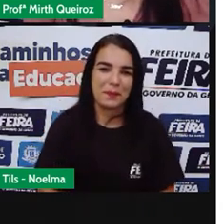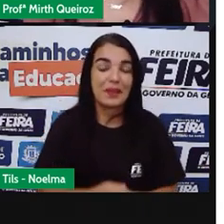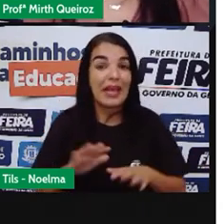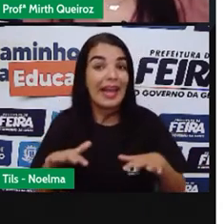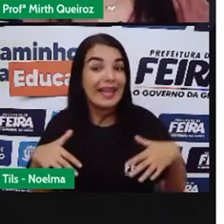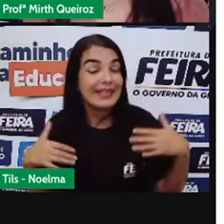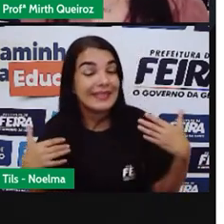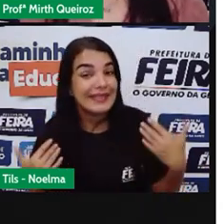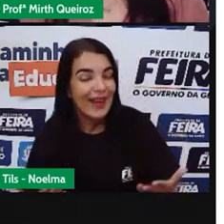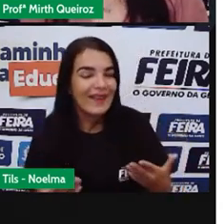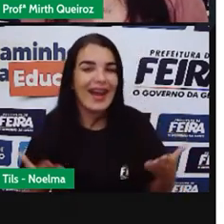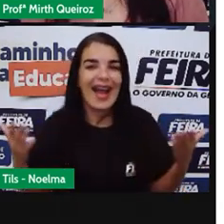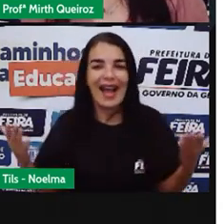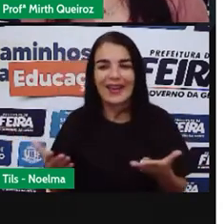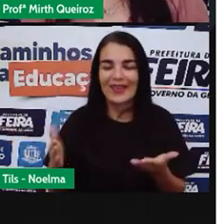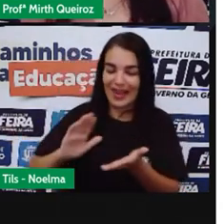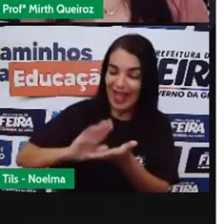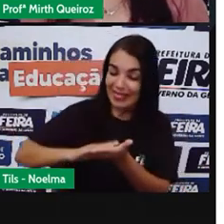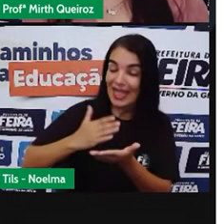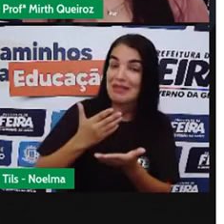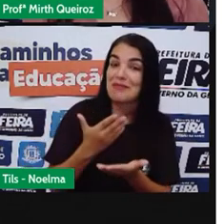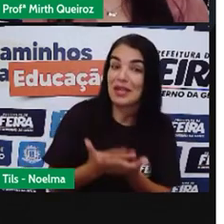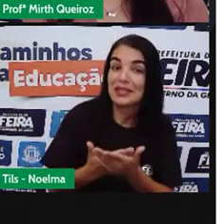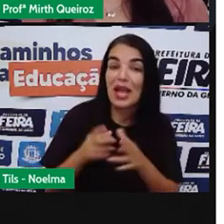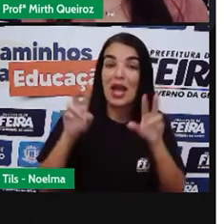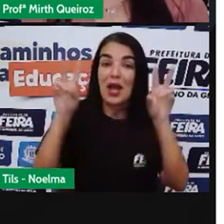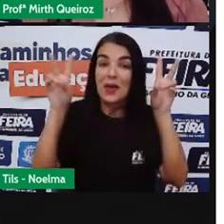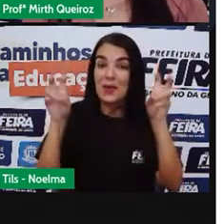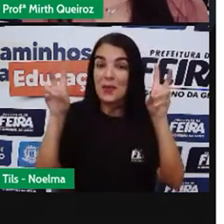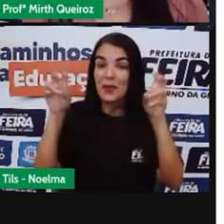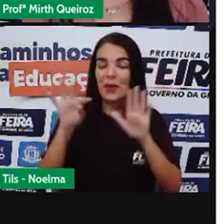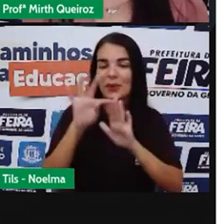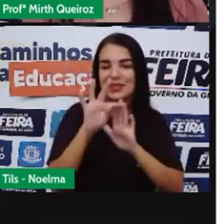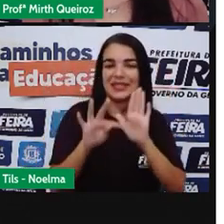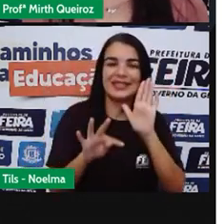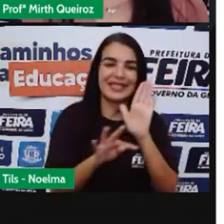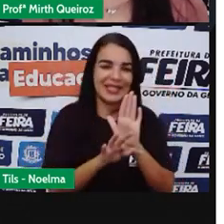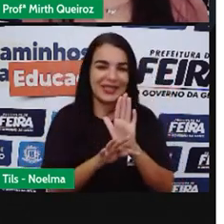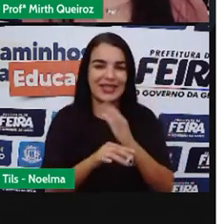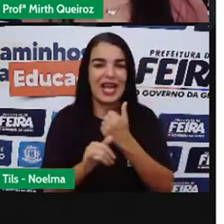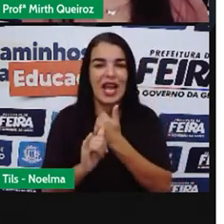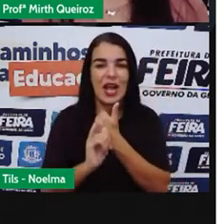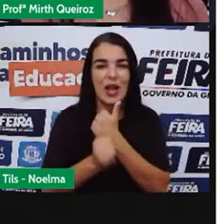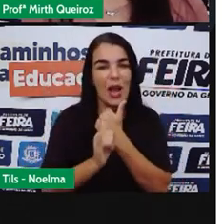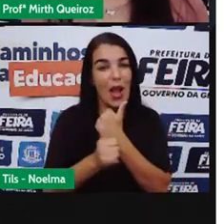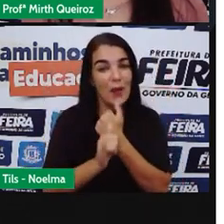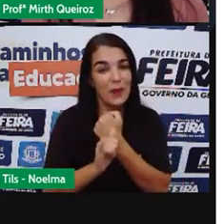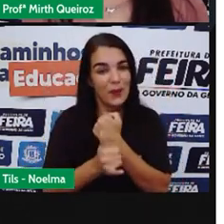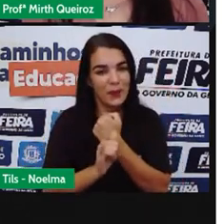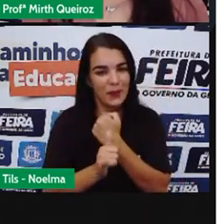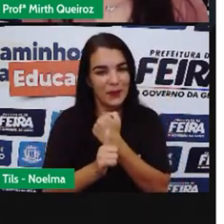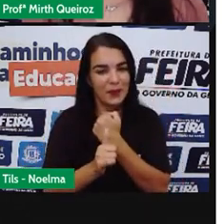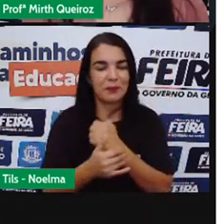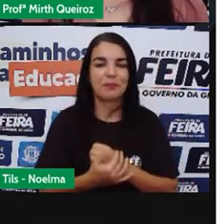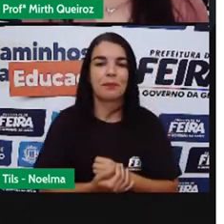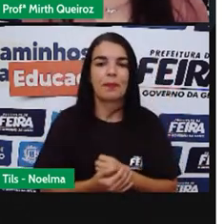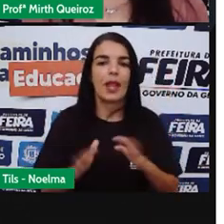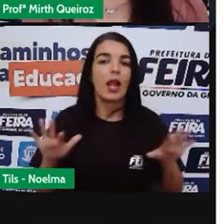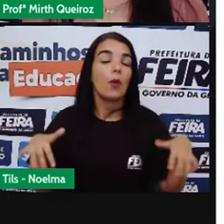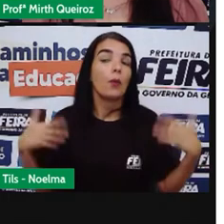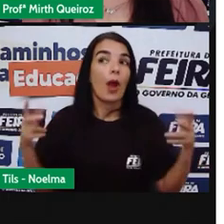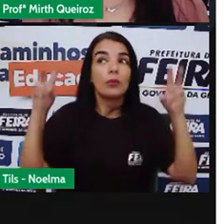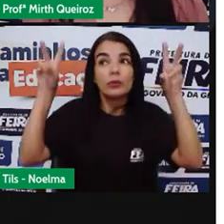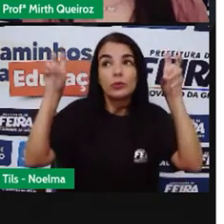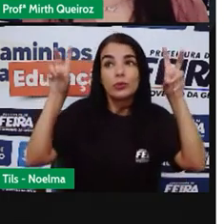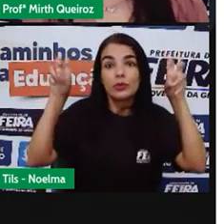E aí, nós vamos interpretar esse texto, né? A crônica que a gente acabou de ouvir. Qual o título do